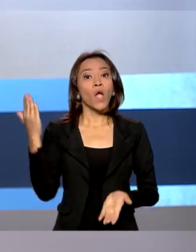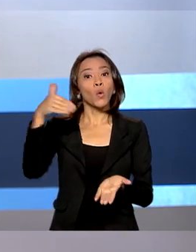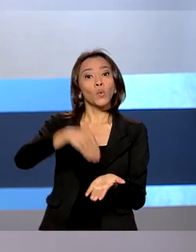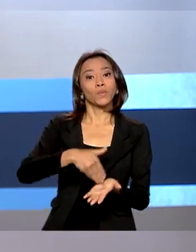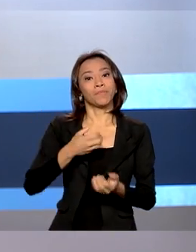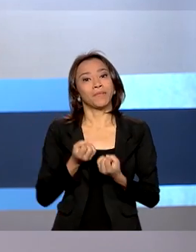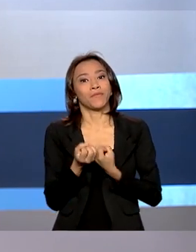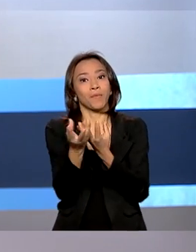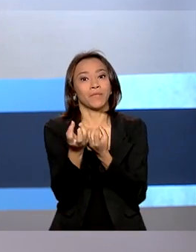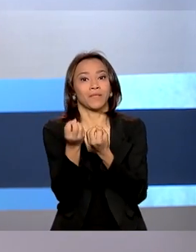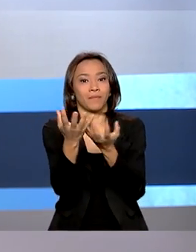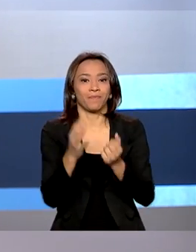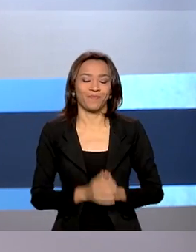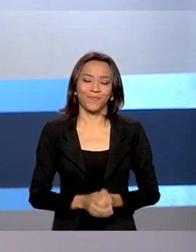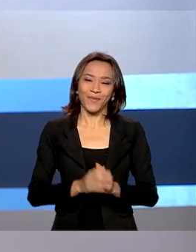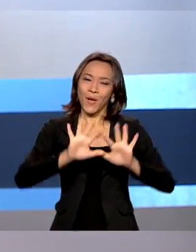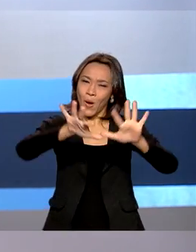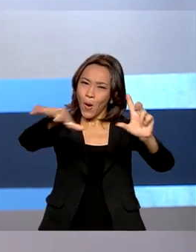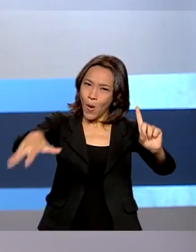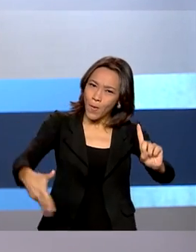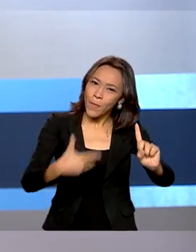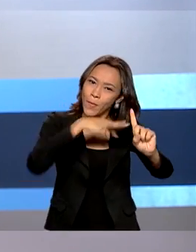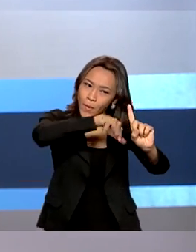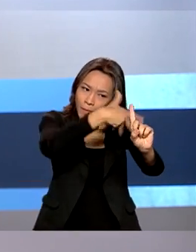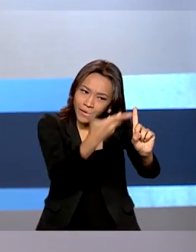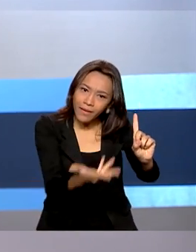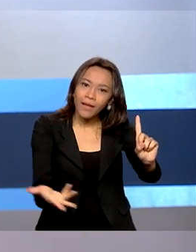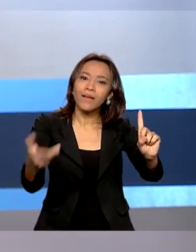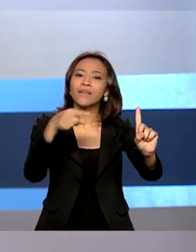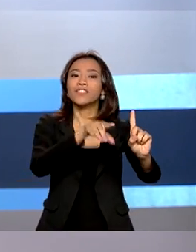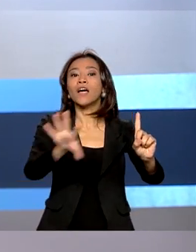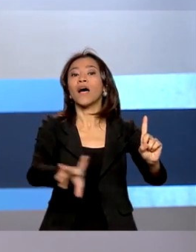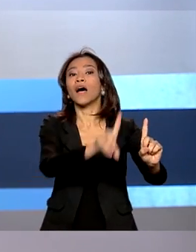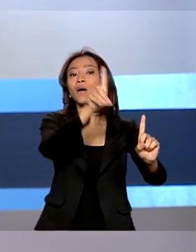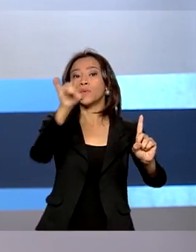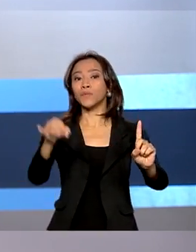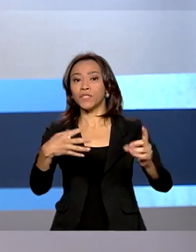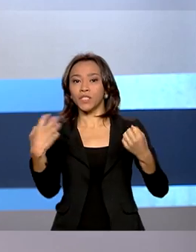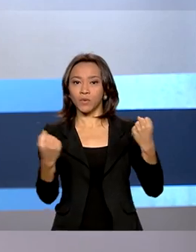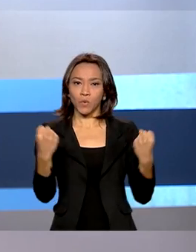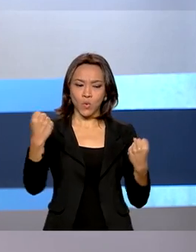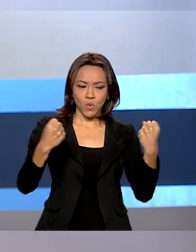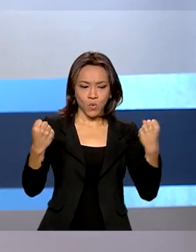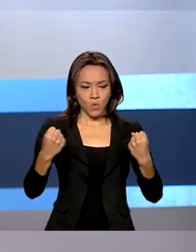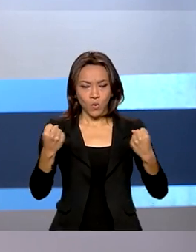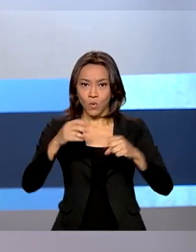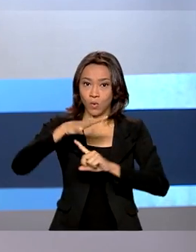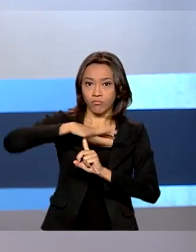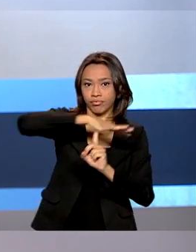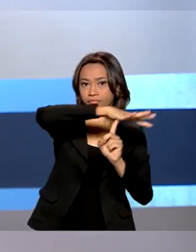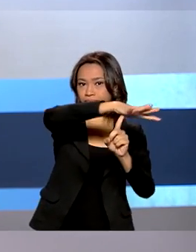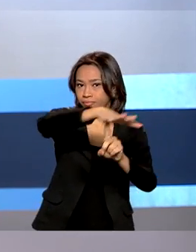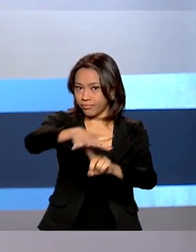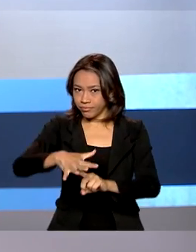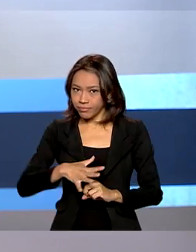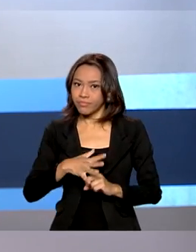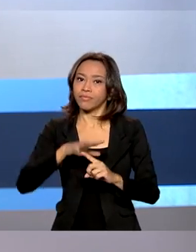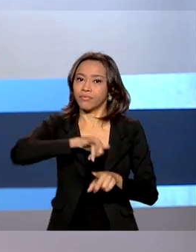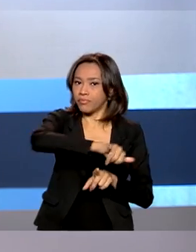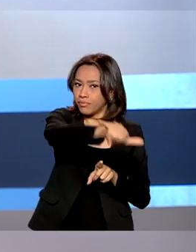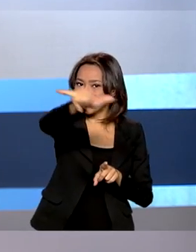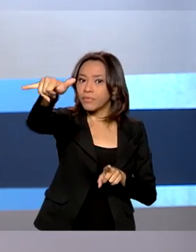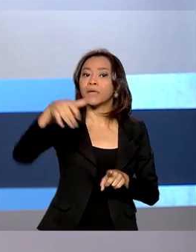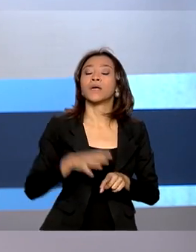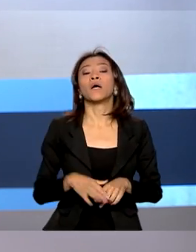informação, em homenagem aos dias do aviador e da Força Aérea Brasileira, comemorados amanhã, 23 de outubro, o presidente Jair